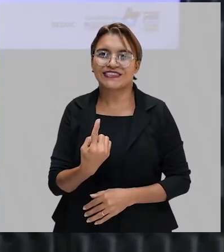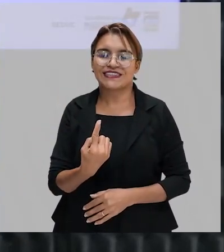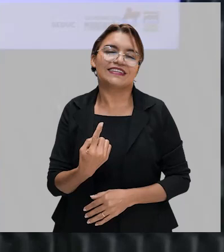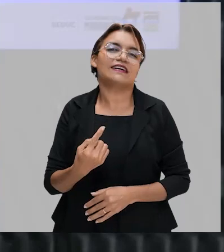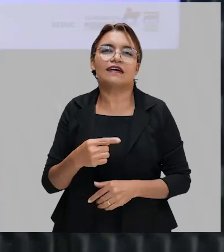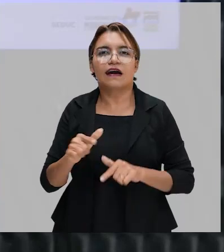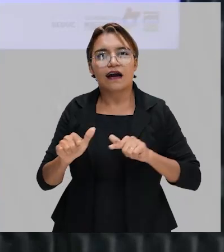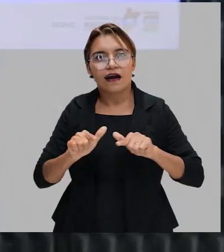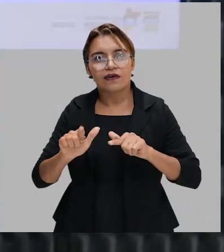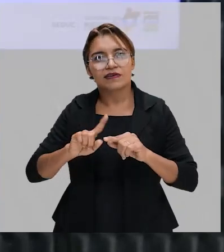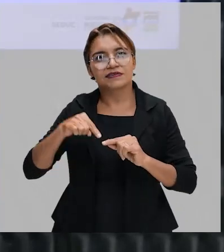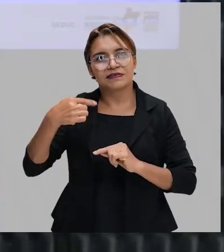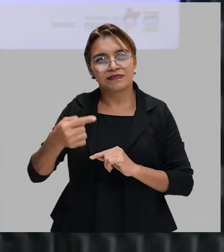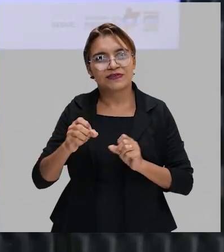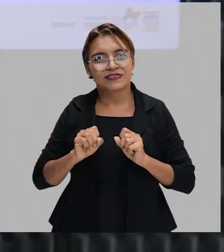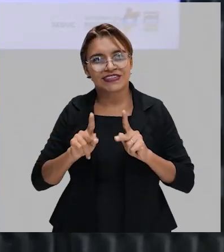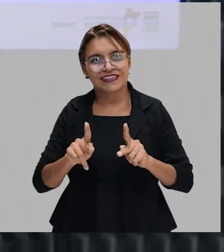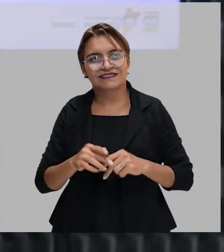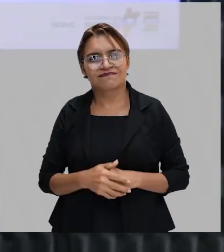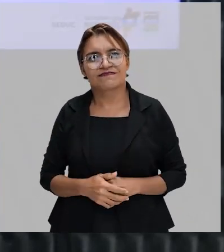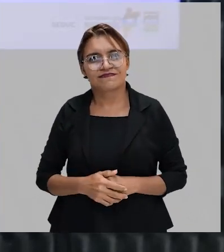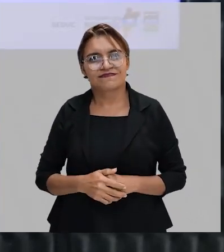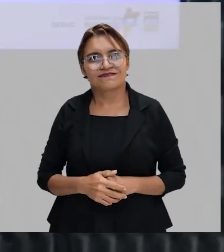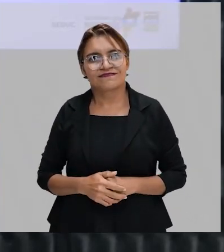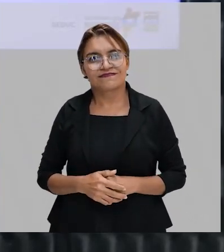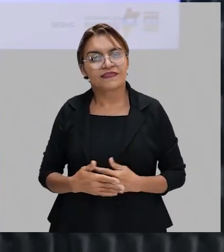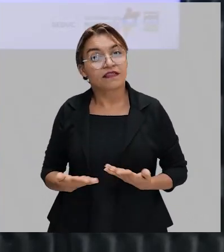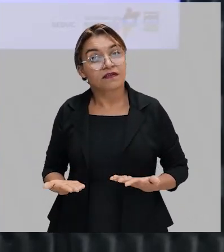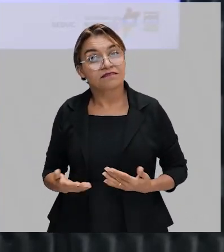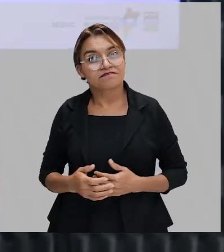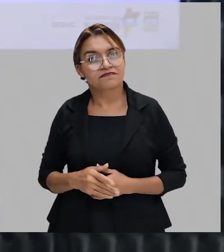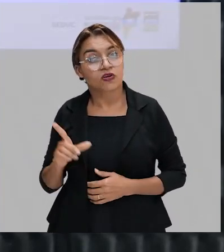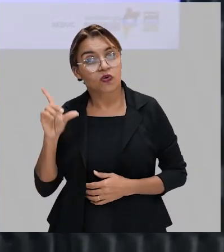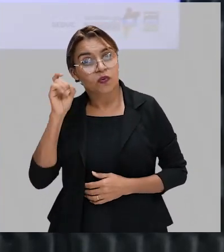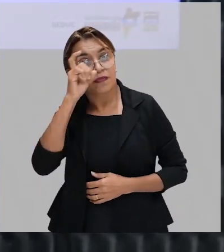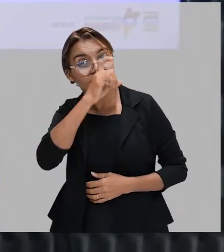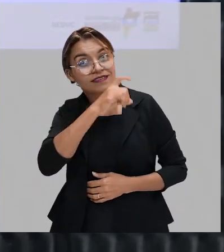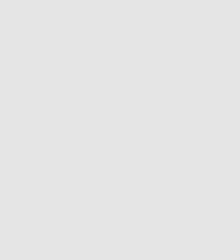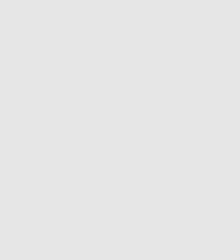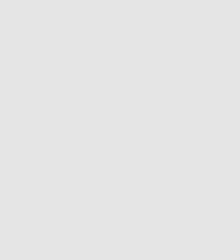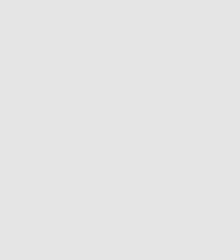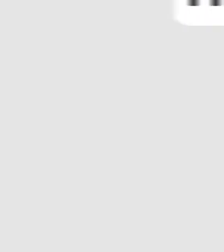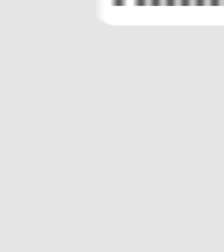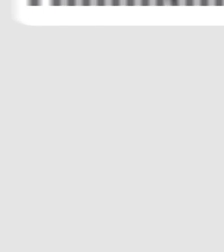para as próximas aulas, está certo? E aí, compliquei?